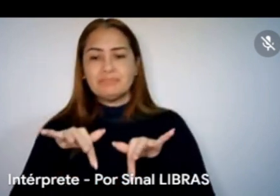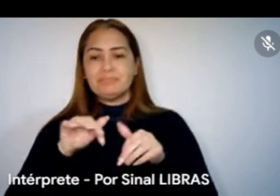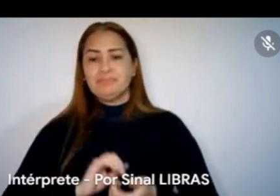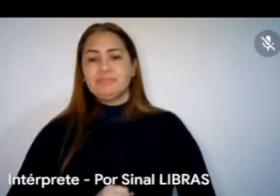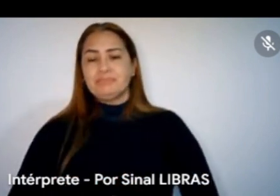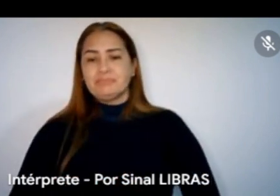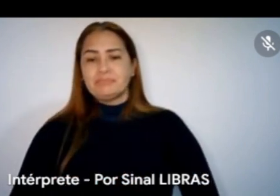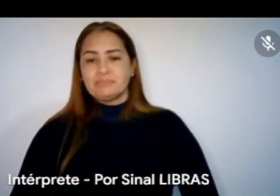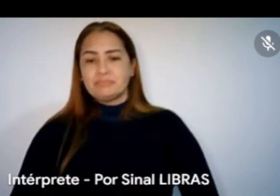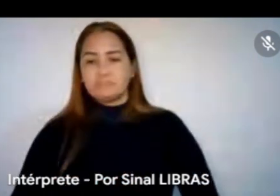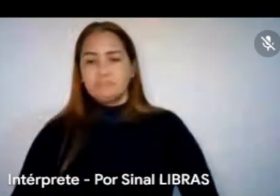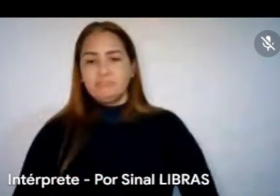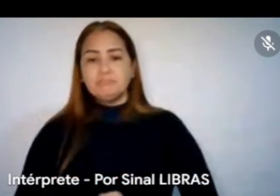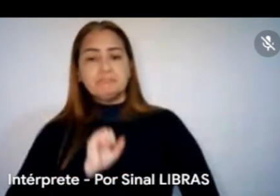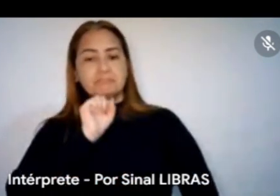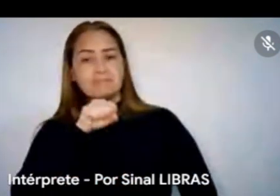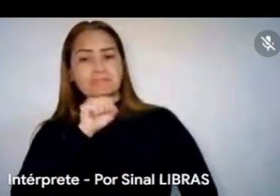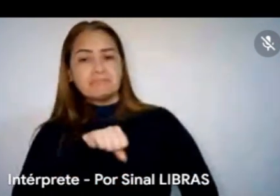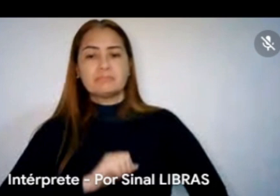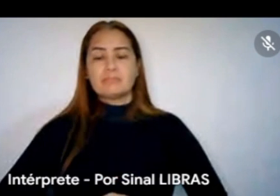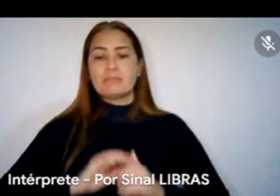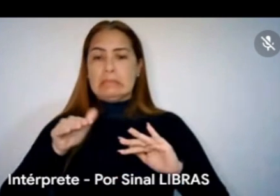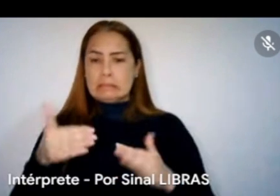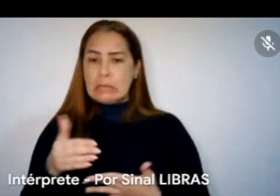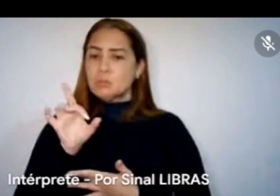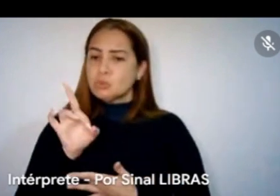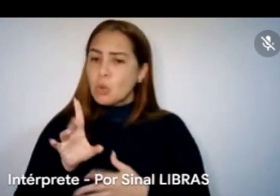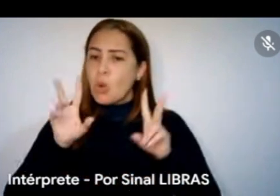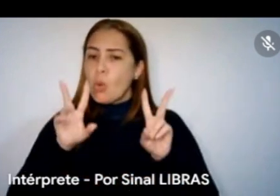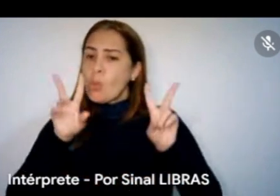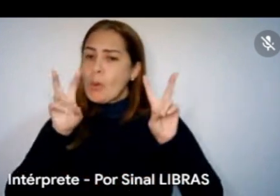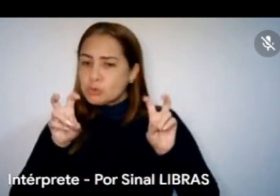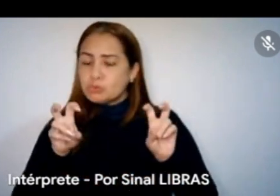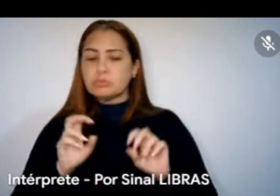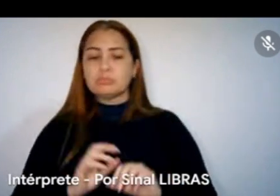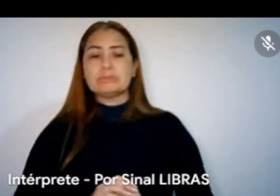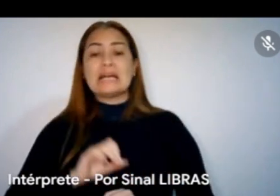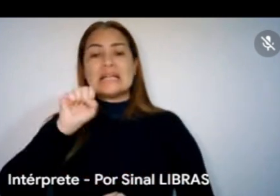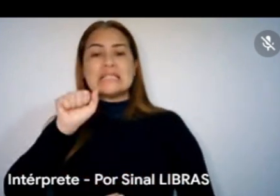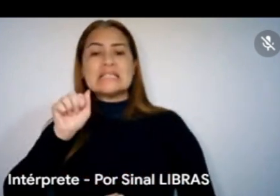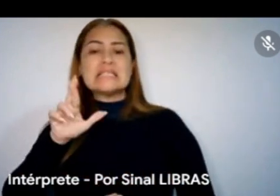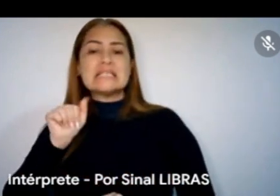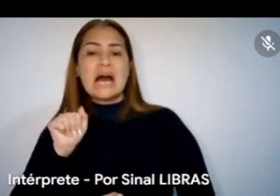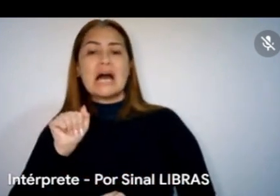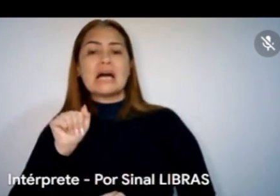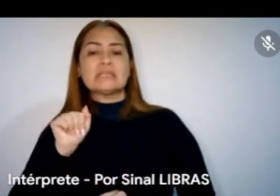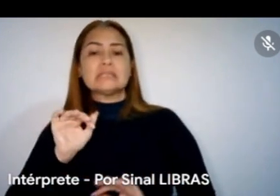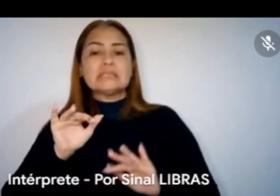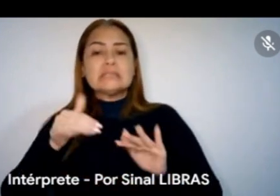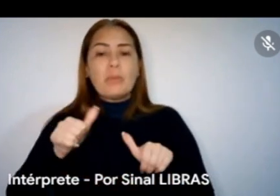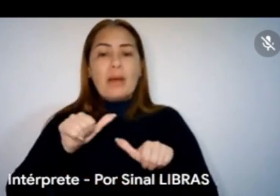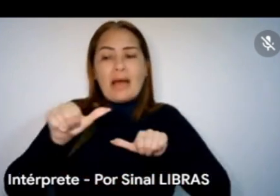Sim, sim, só uma questão da Sara, né? Sobre essa questão da inversão, na Paulo